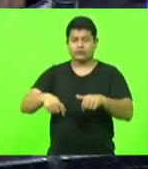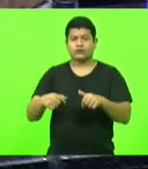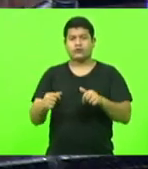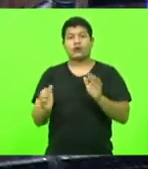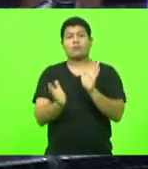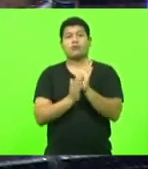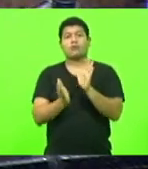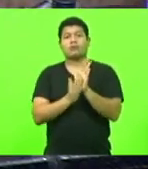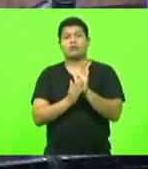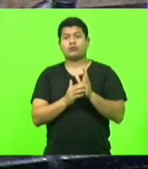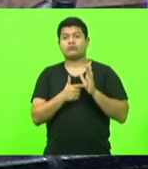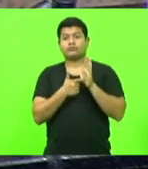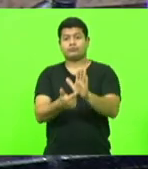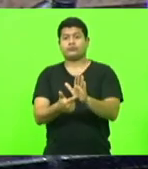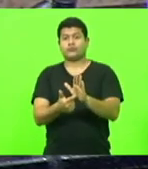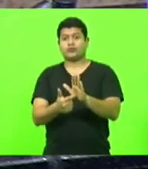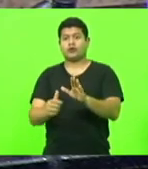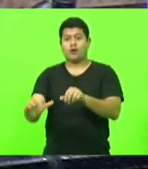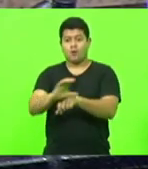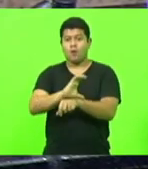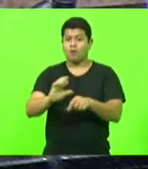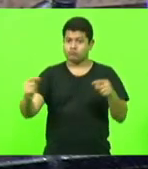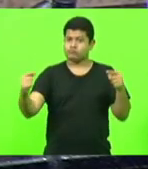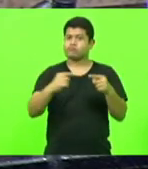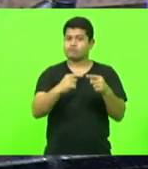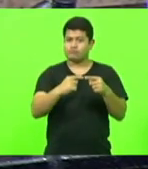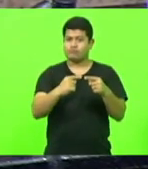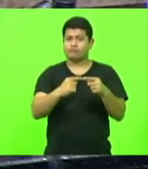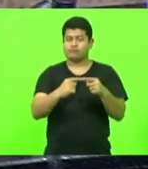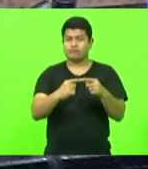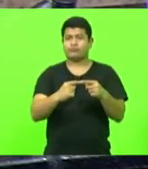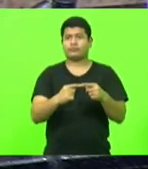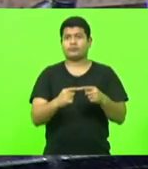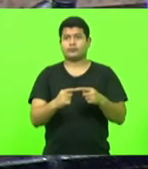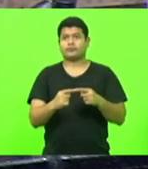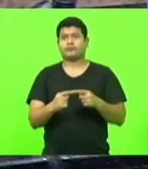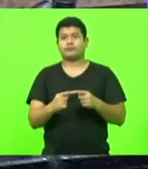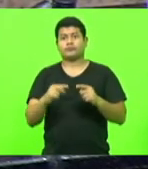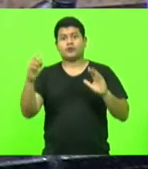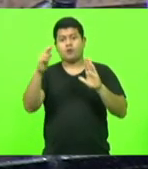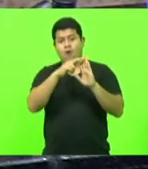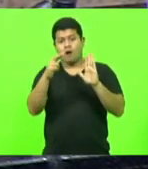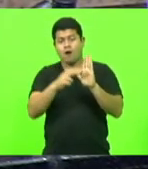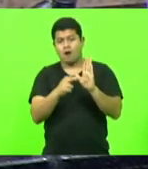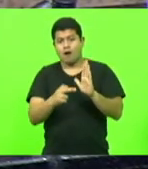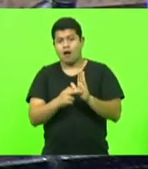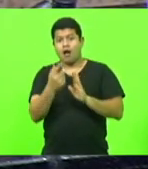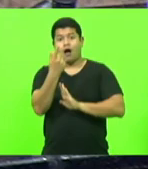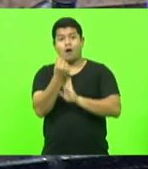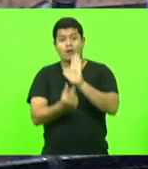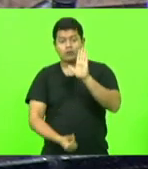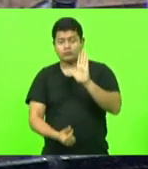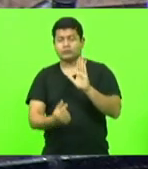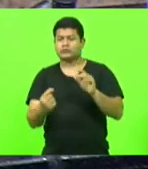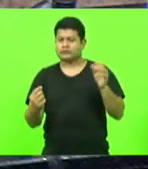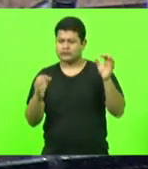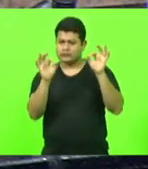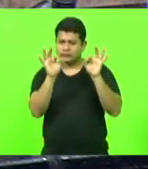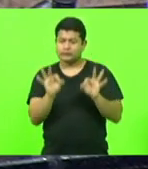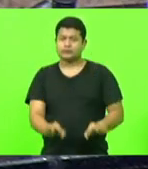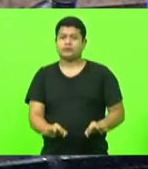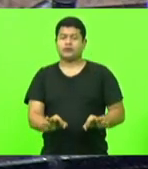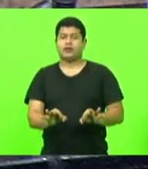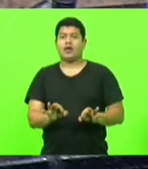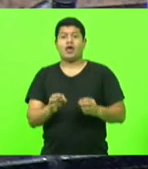uma proposta constitucional, dentro de todas as regras orçamentárias que não ferem o orçamento,